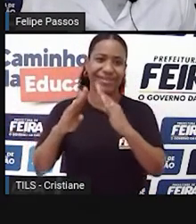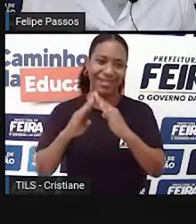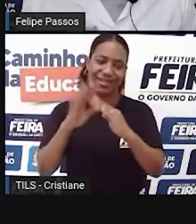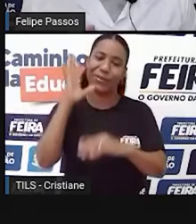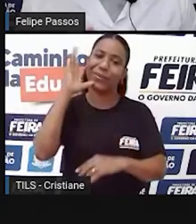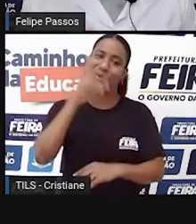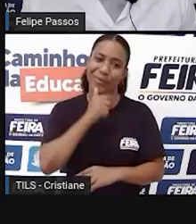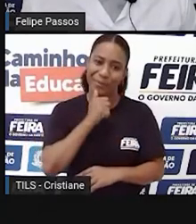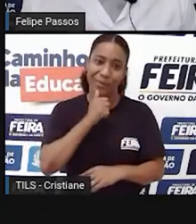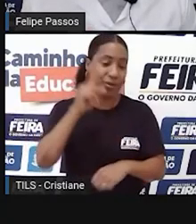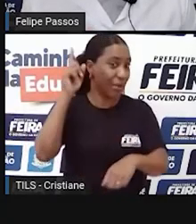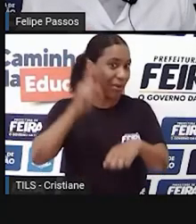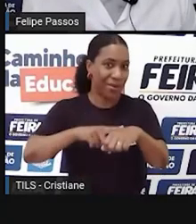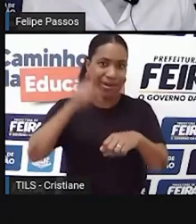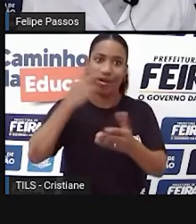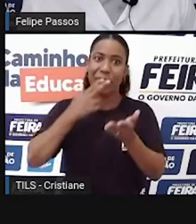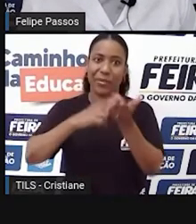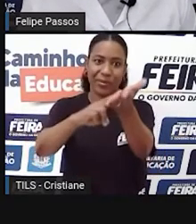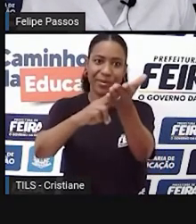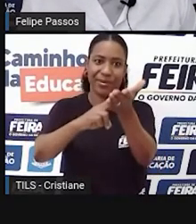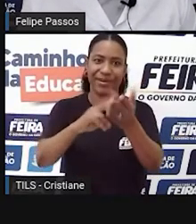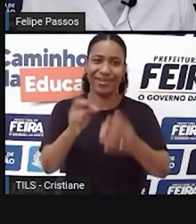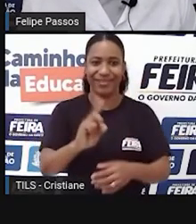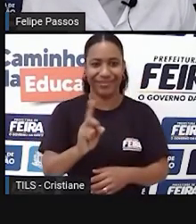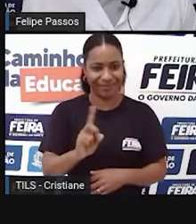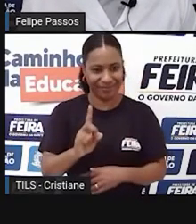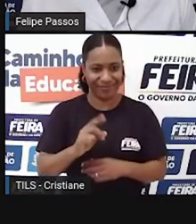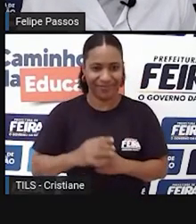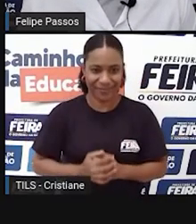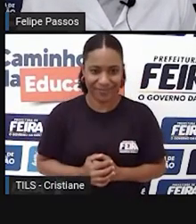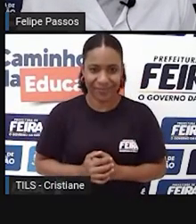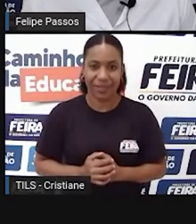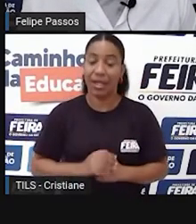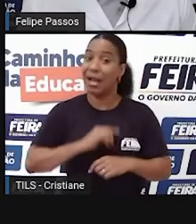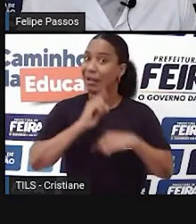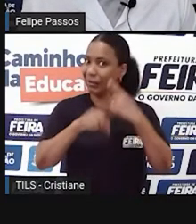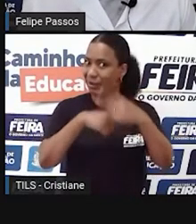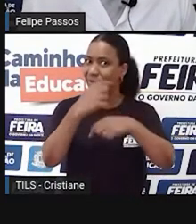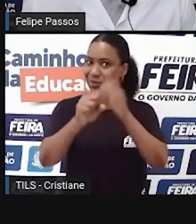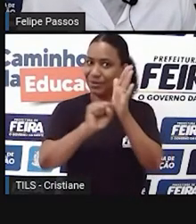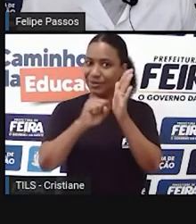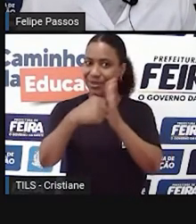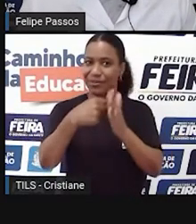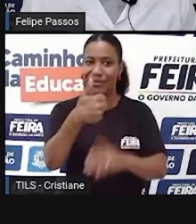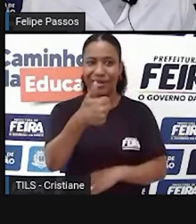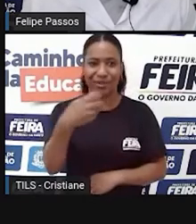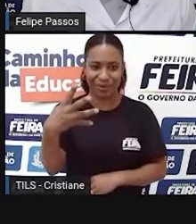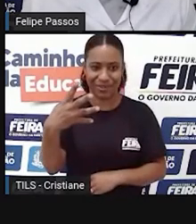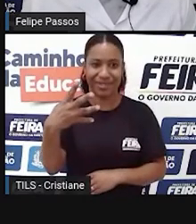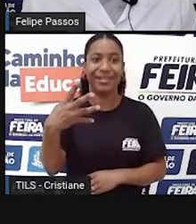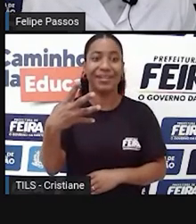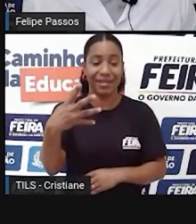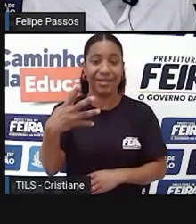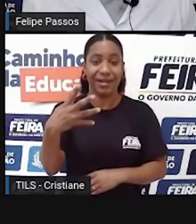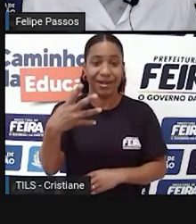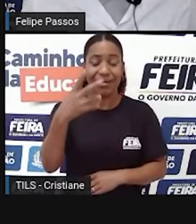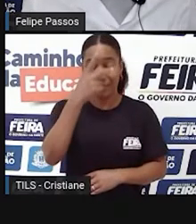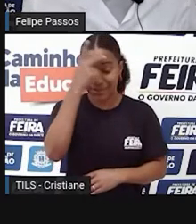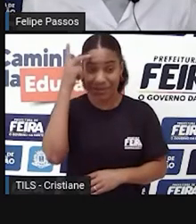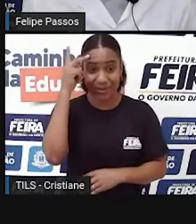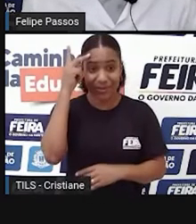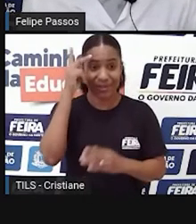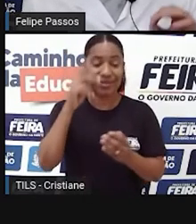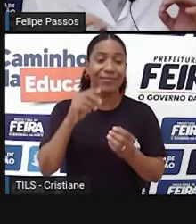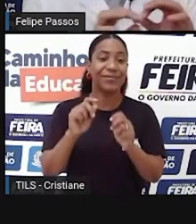Lá no século XIV, foi inventado um negócio chamado imprensa. Então as letras, elas eram organizadas,